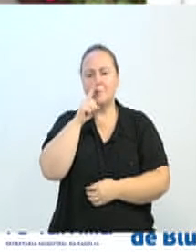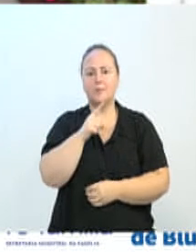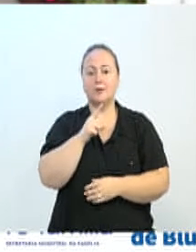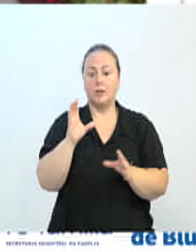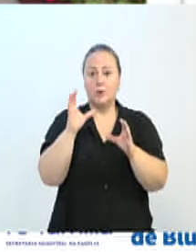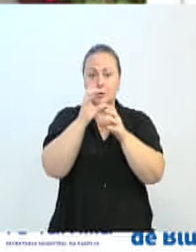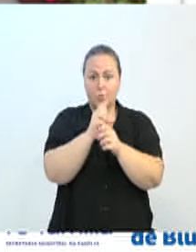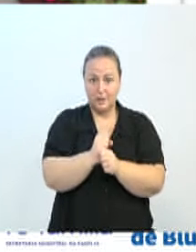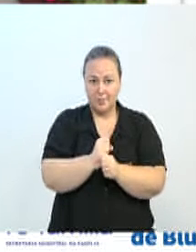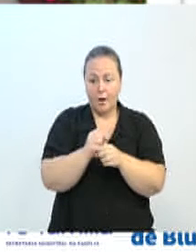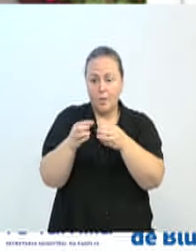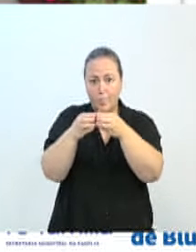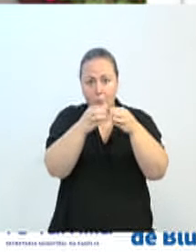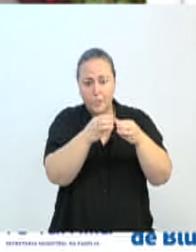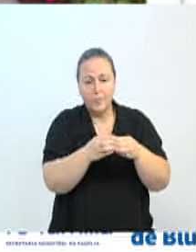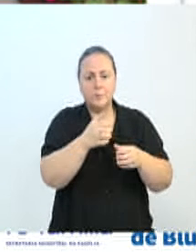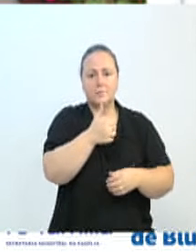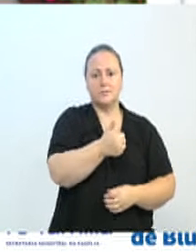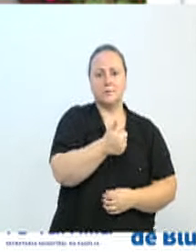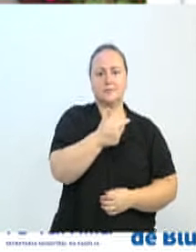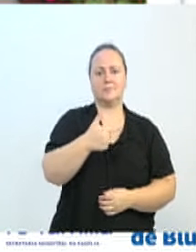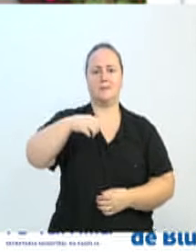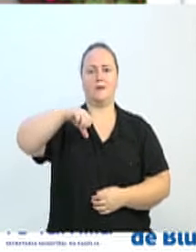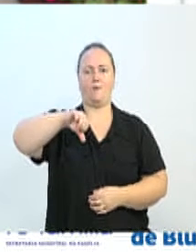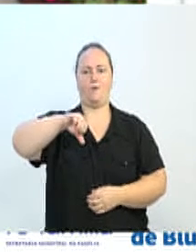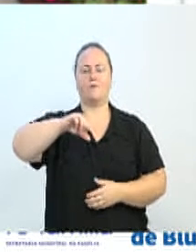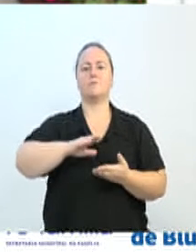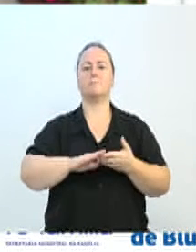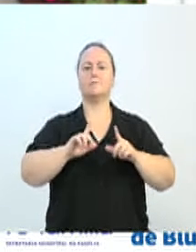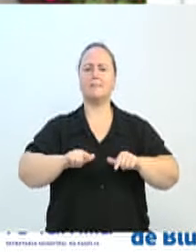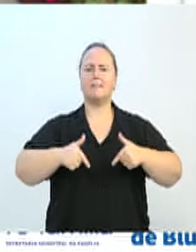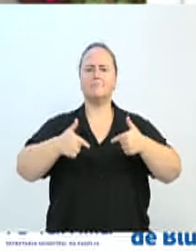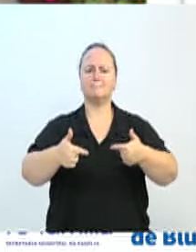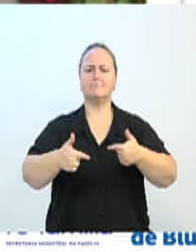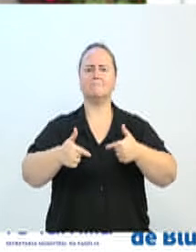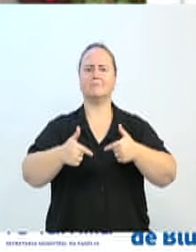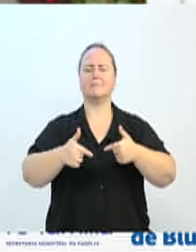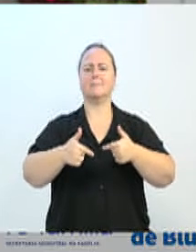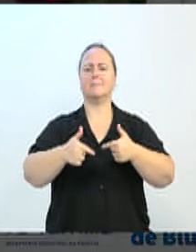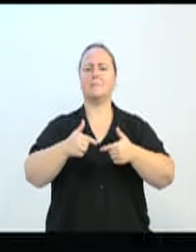clubes de mães cadastrados no município, atividades no parque, coral.